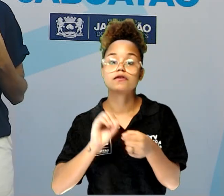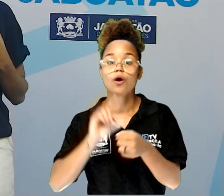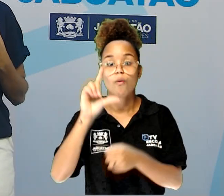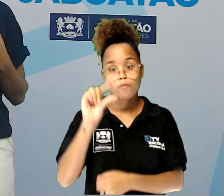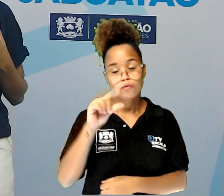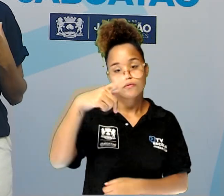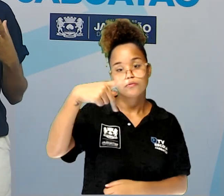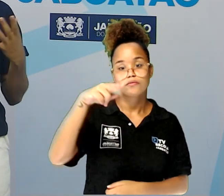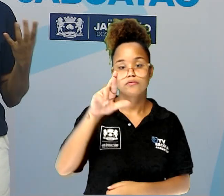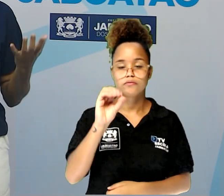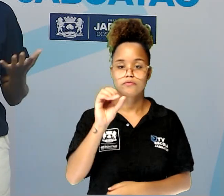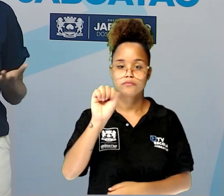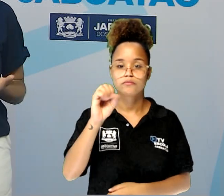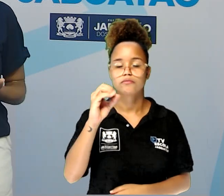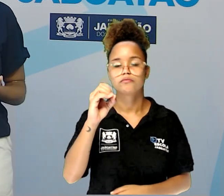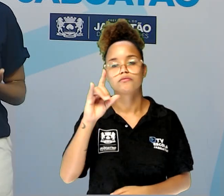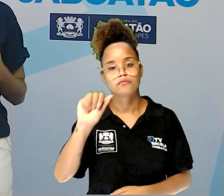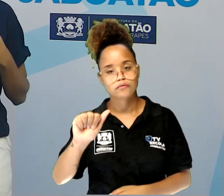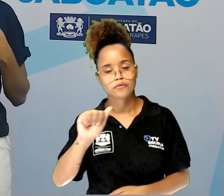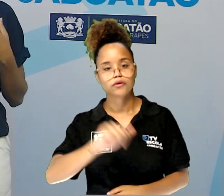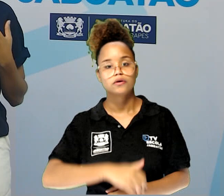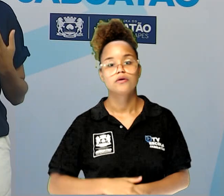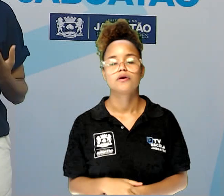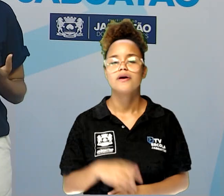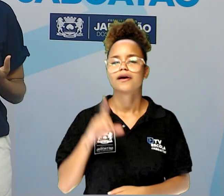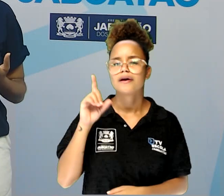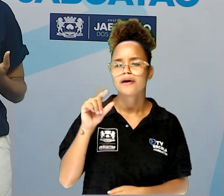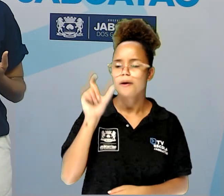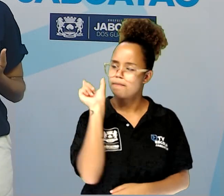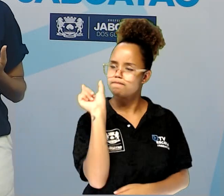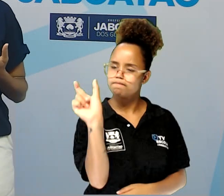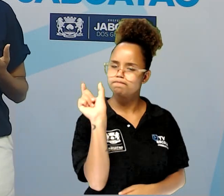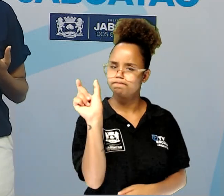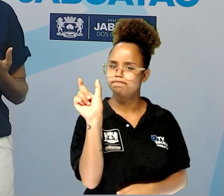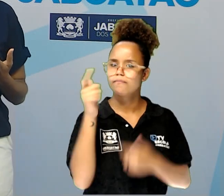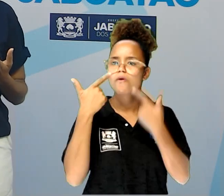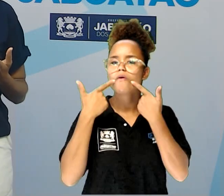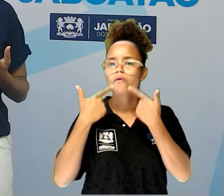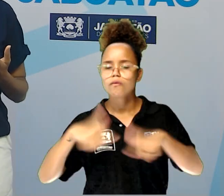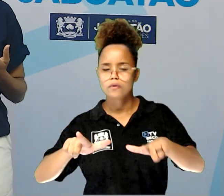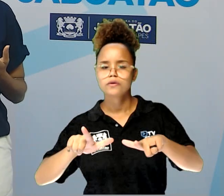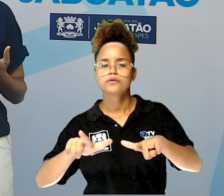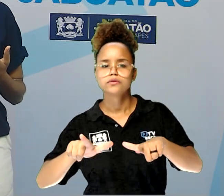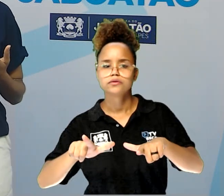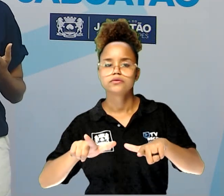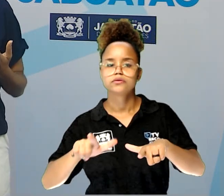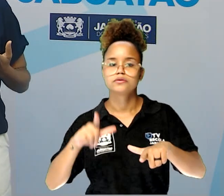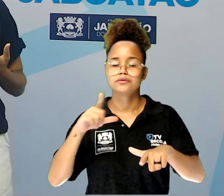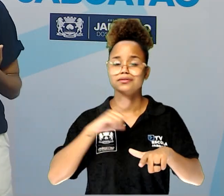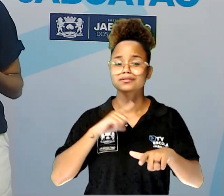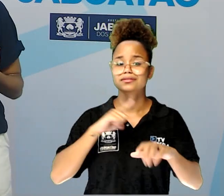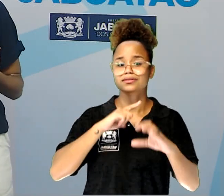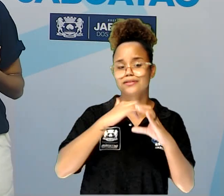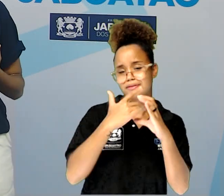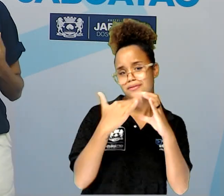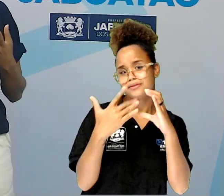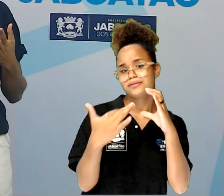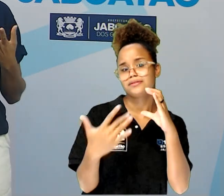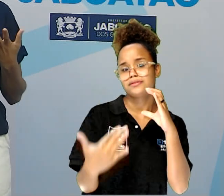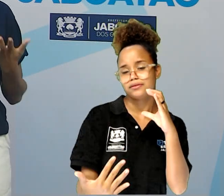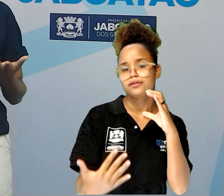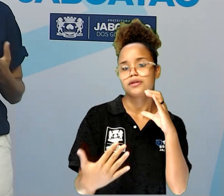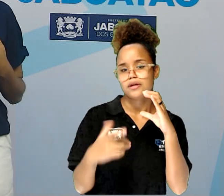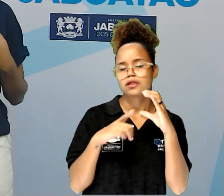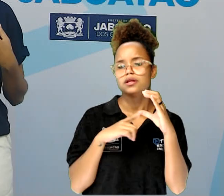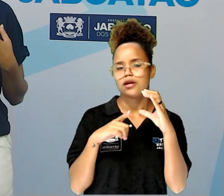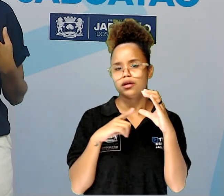prosódia. E prosódia é a parte da nossa linguagem que se caracteriza, se